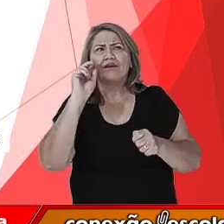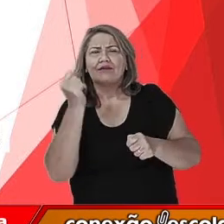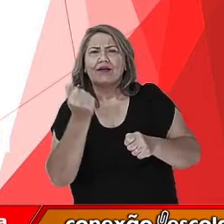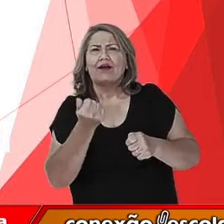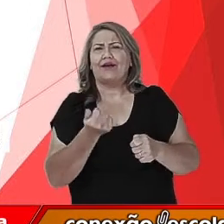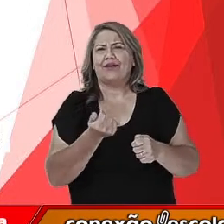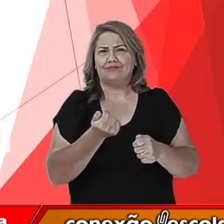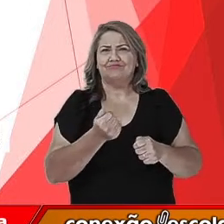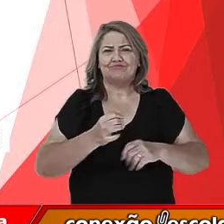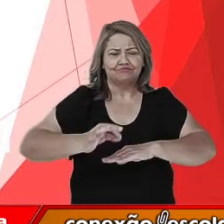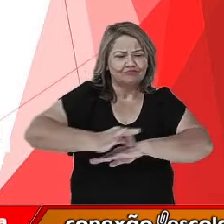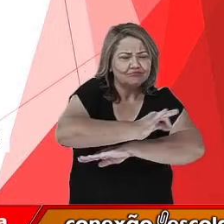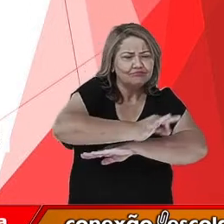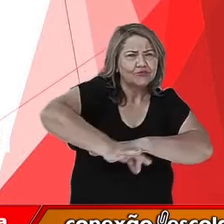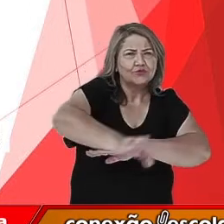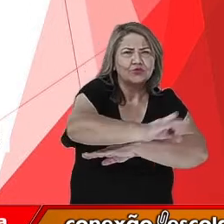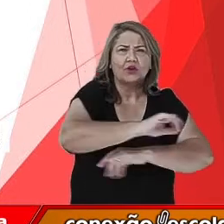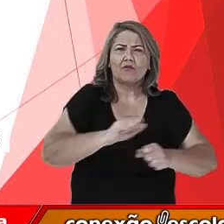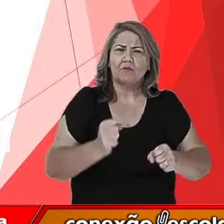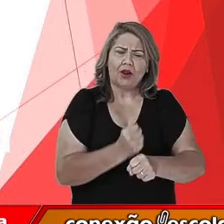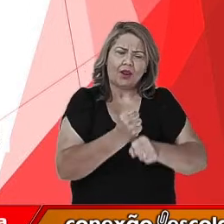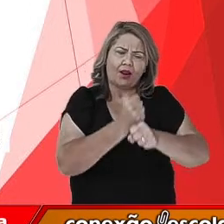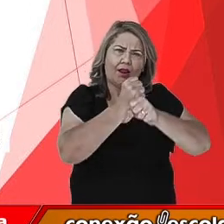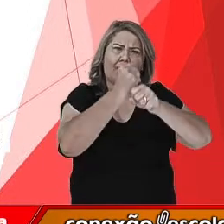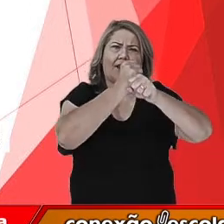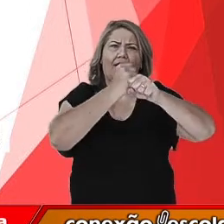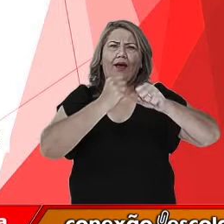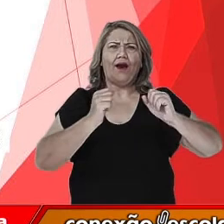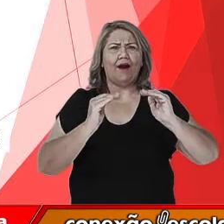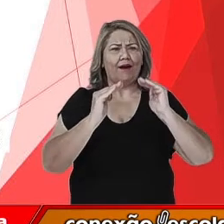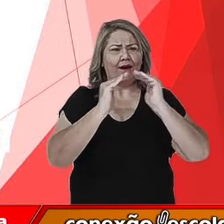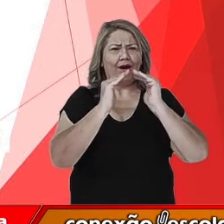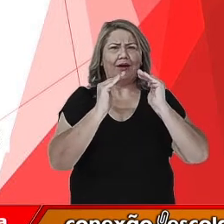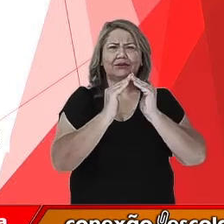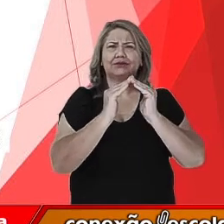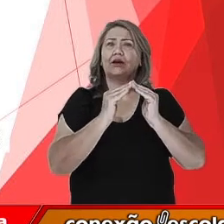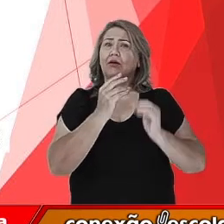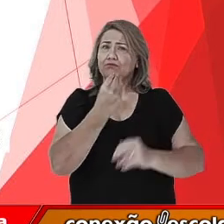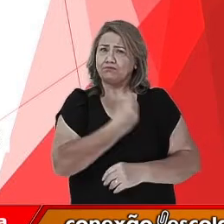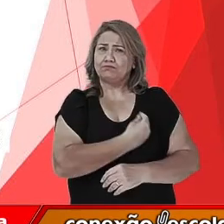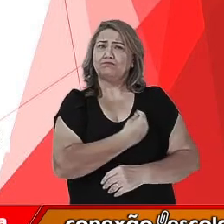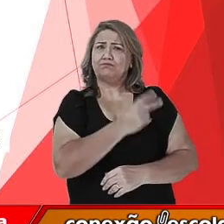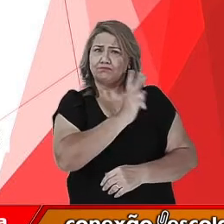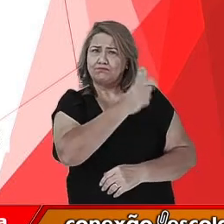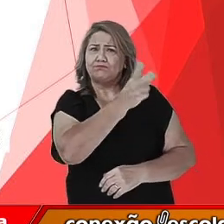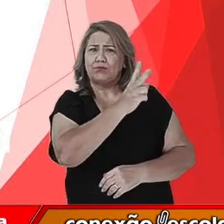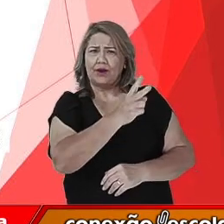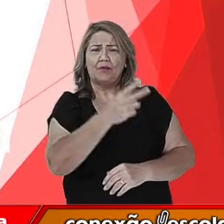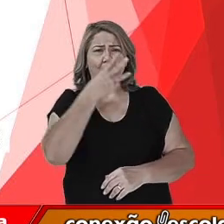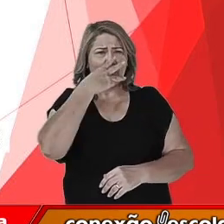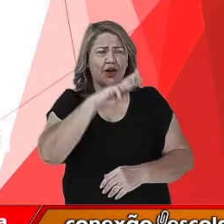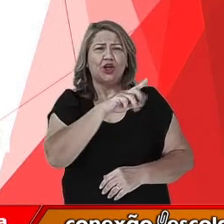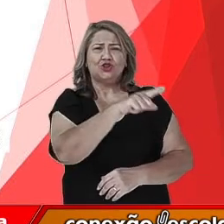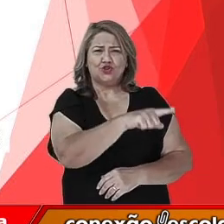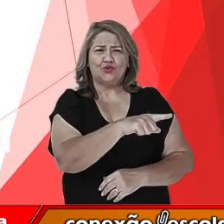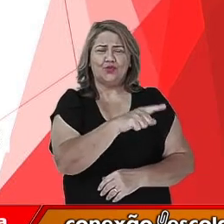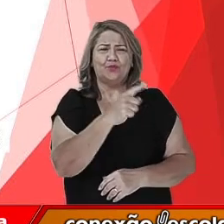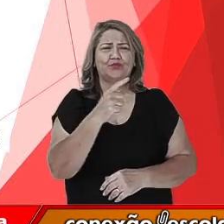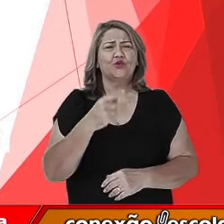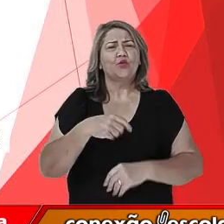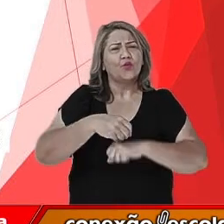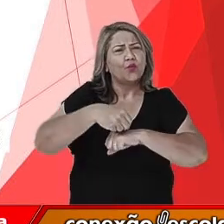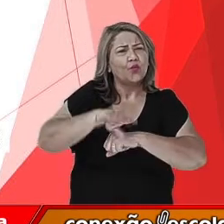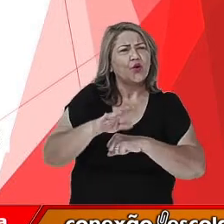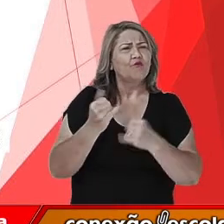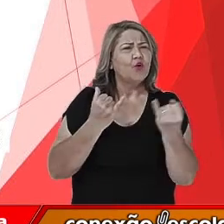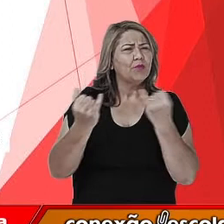construção de grandes templos e palácios que existem até hoje no Vale do México. Eu trouxe para vocês a informação